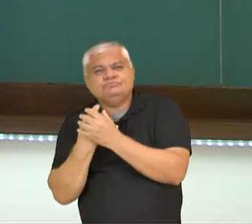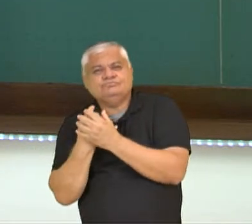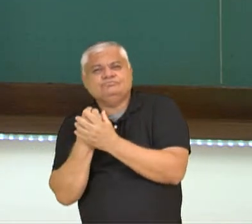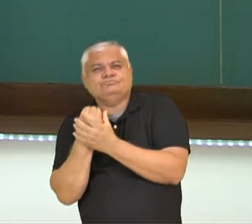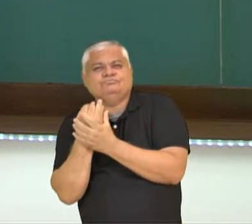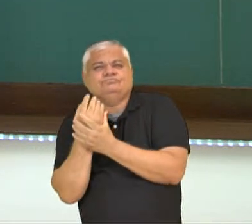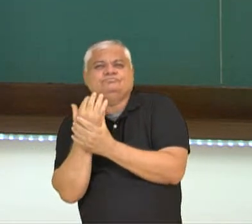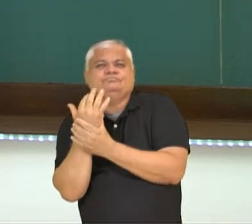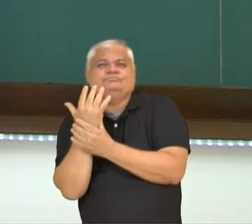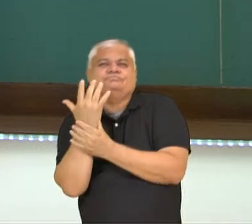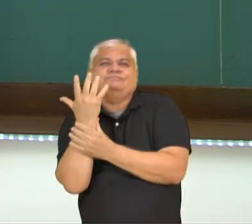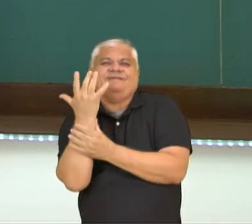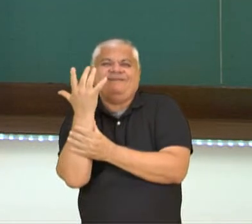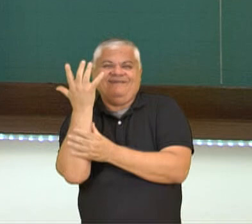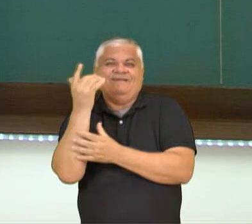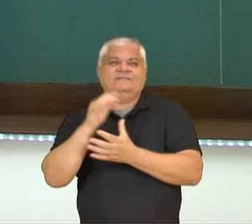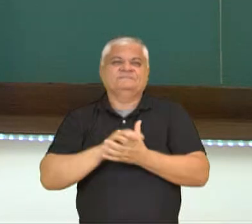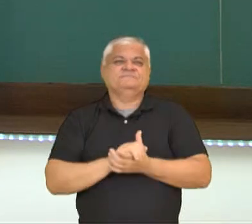abertura dos estômagos.